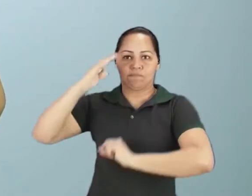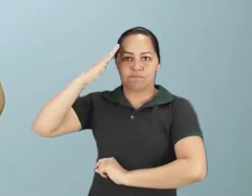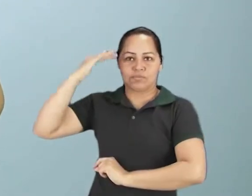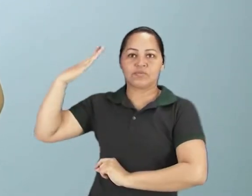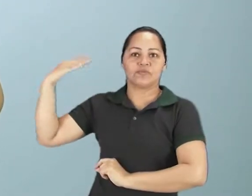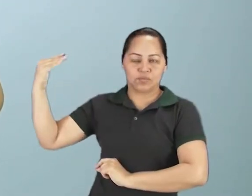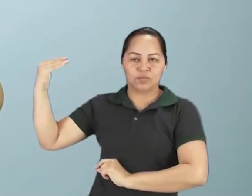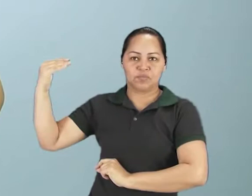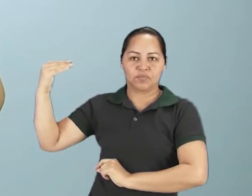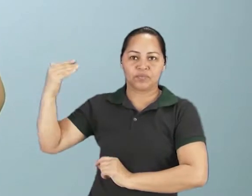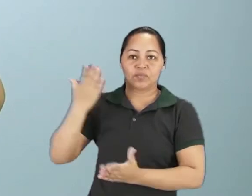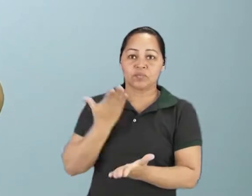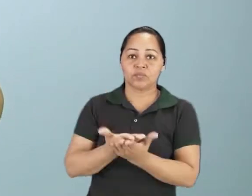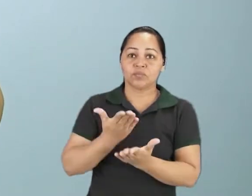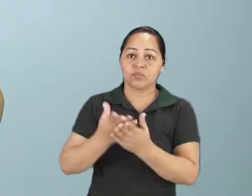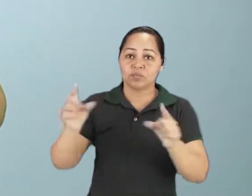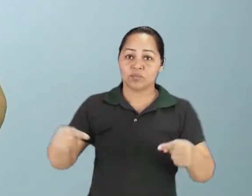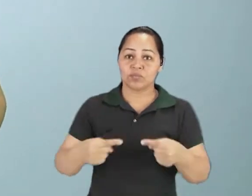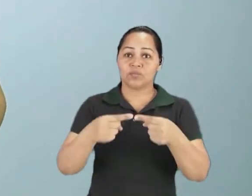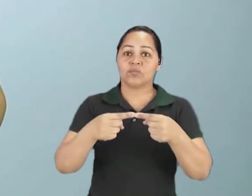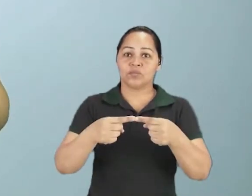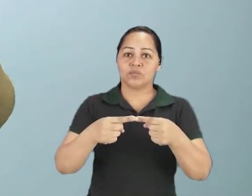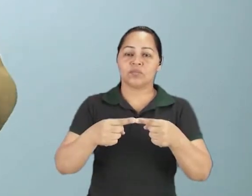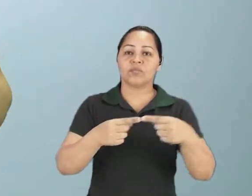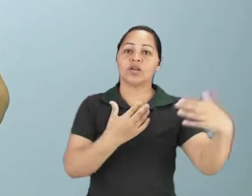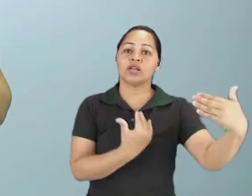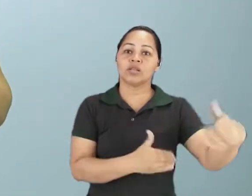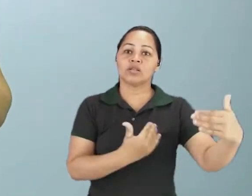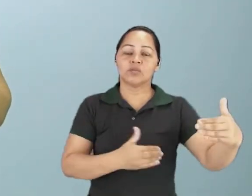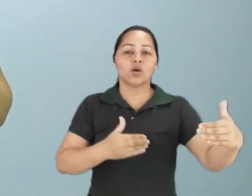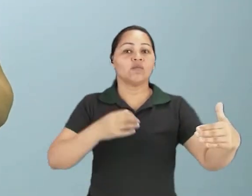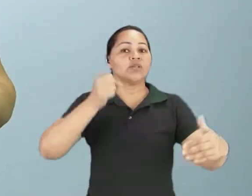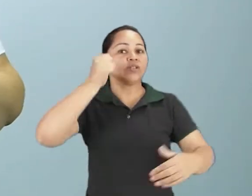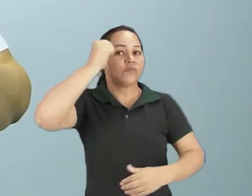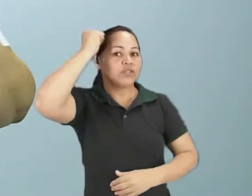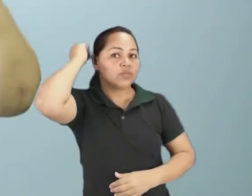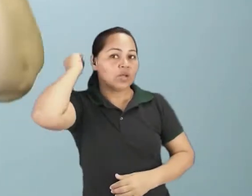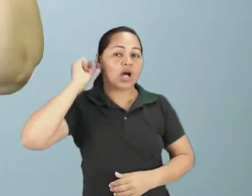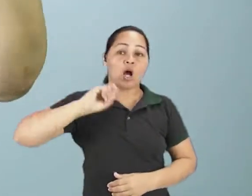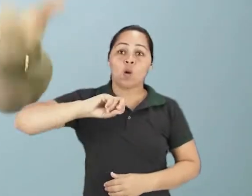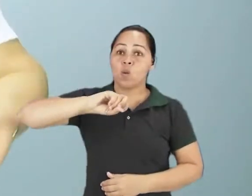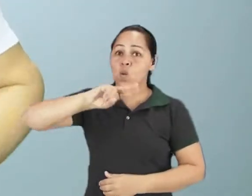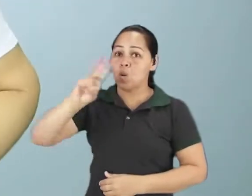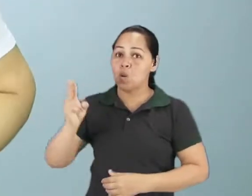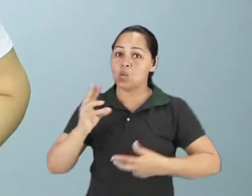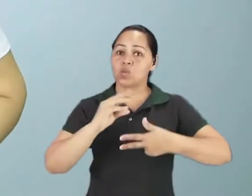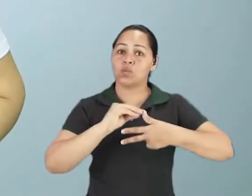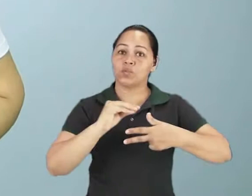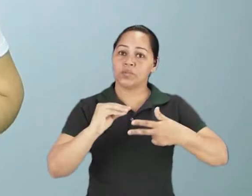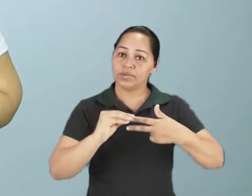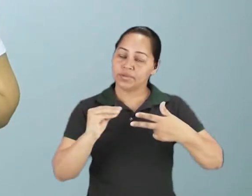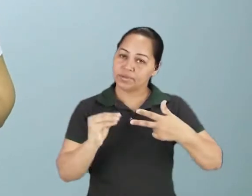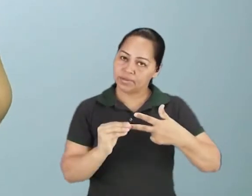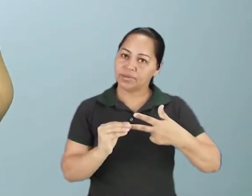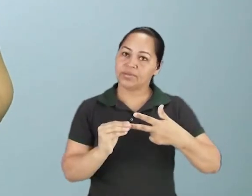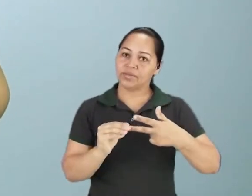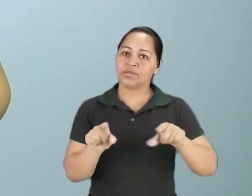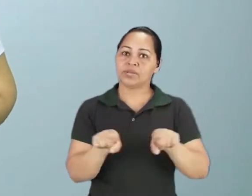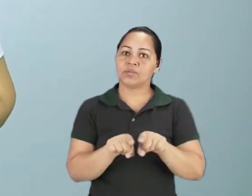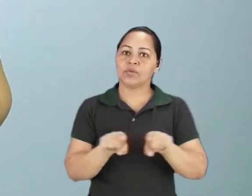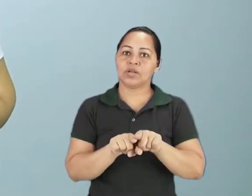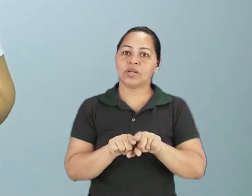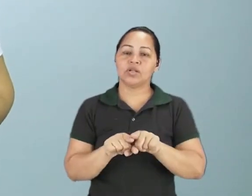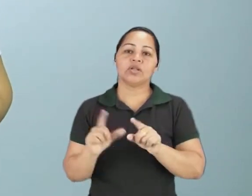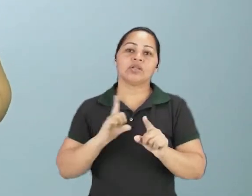provas dos vestibulares. E saibam vocês que esses clássicos influenciam outros, né? De outras